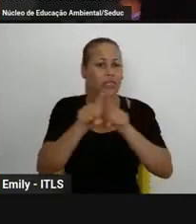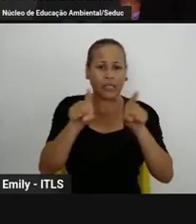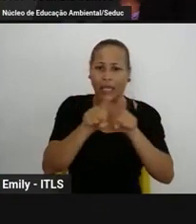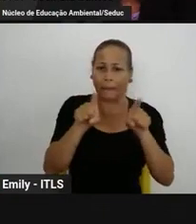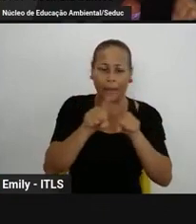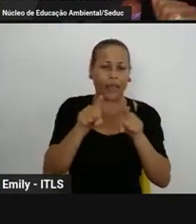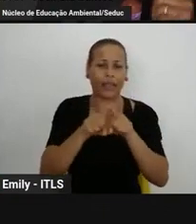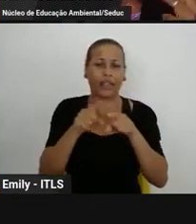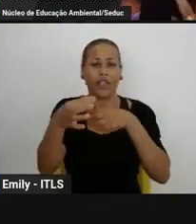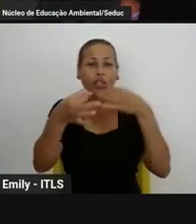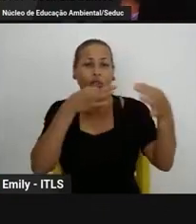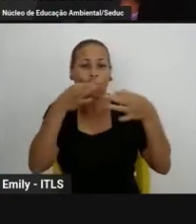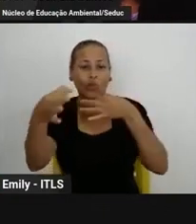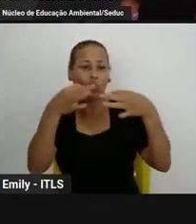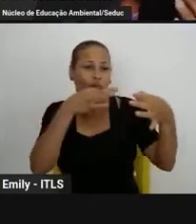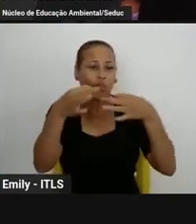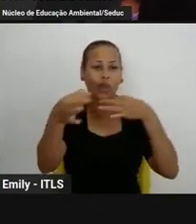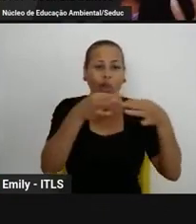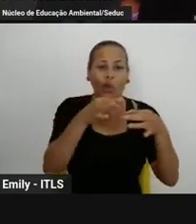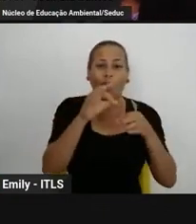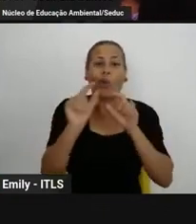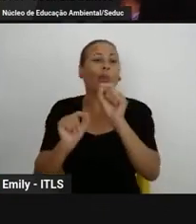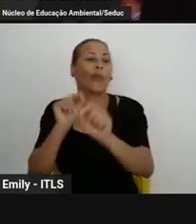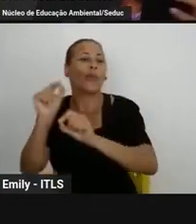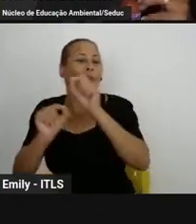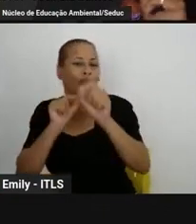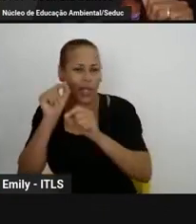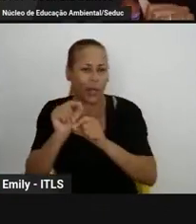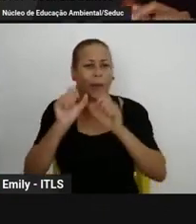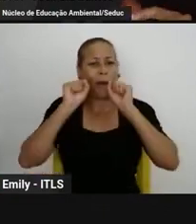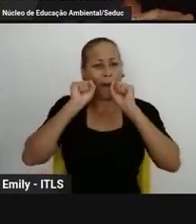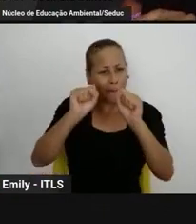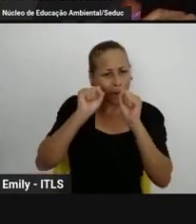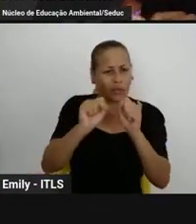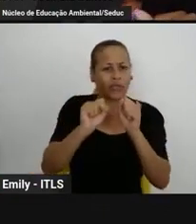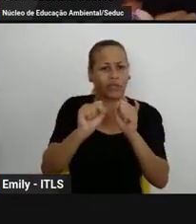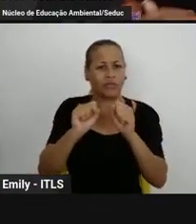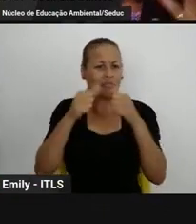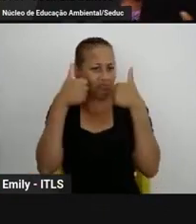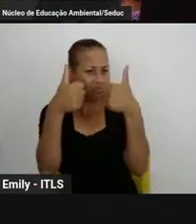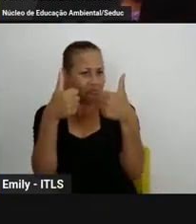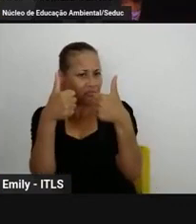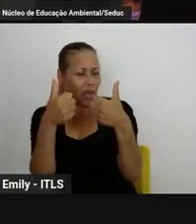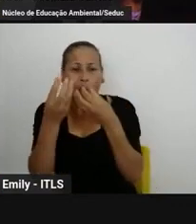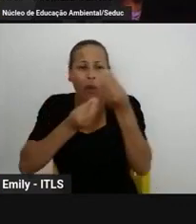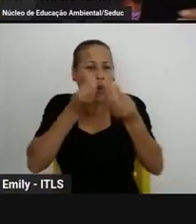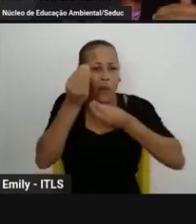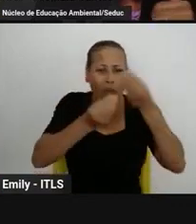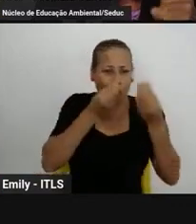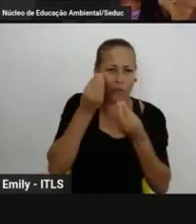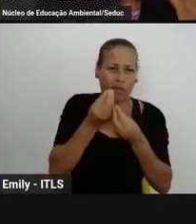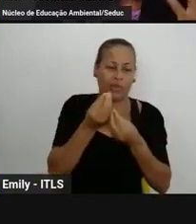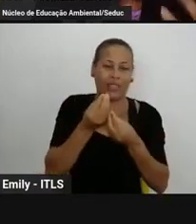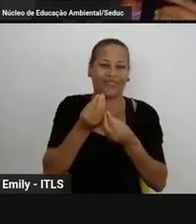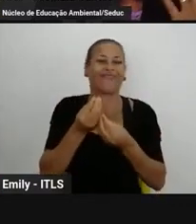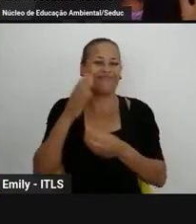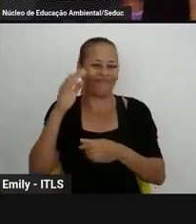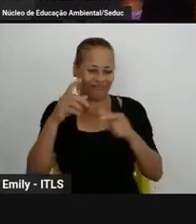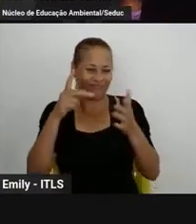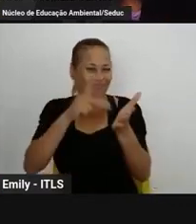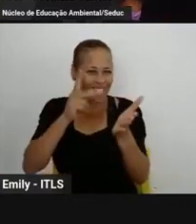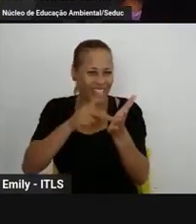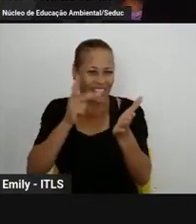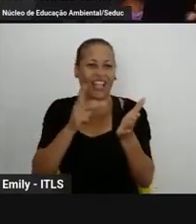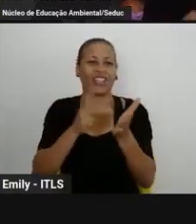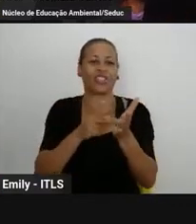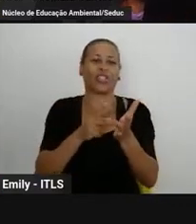até para melhorar eu vi de vocês que estão aí no dia a dia falou que o tempo foi curto então nesse ano na